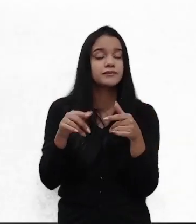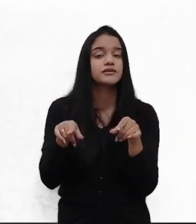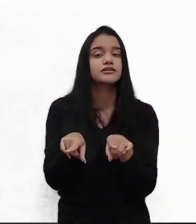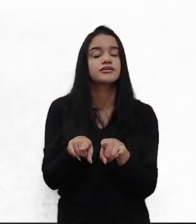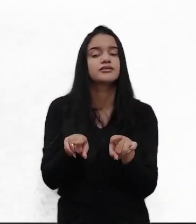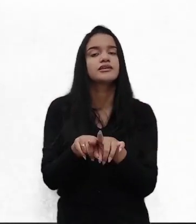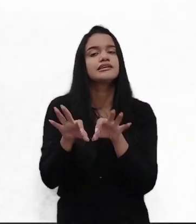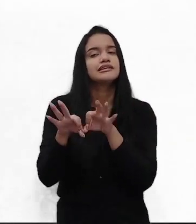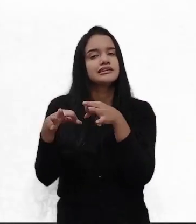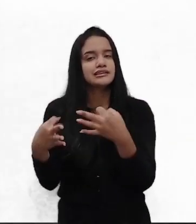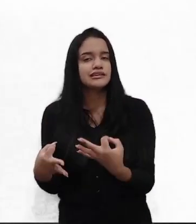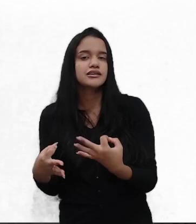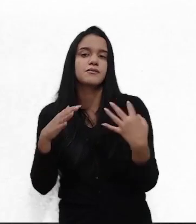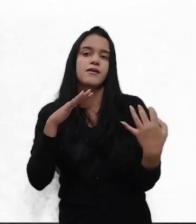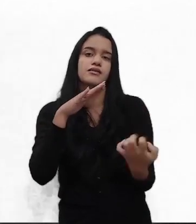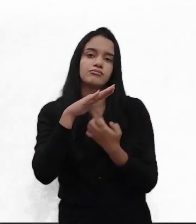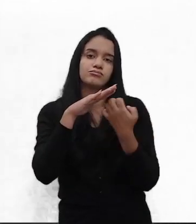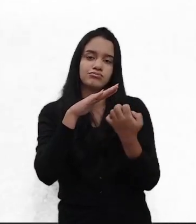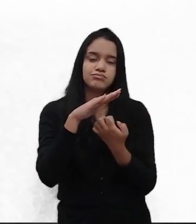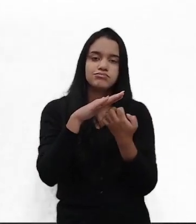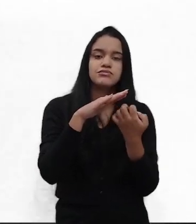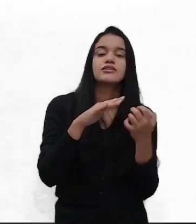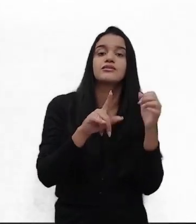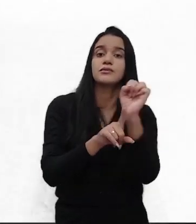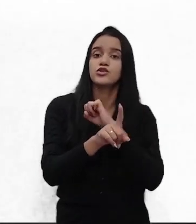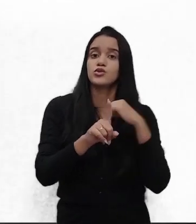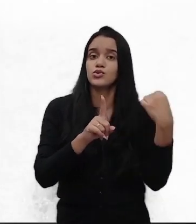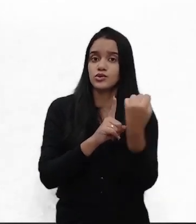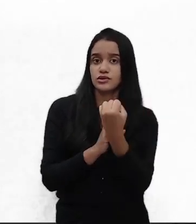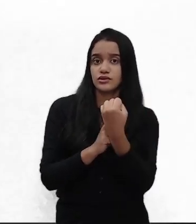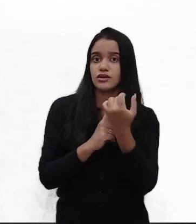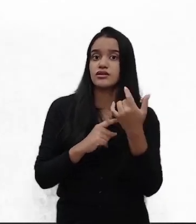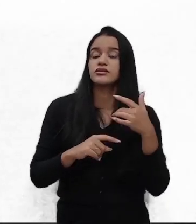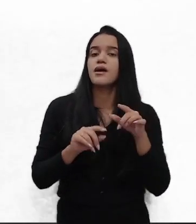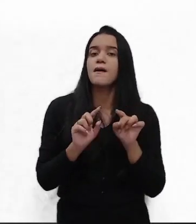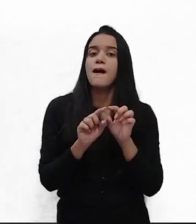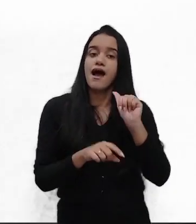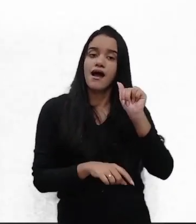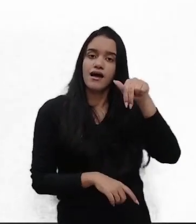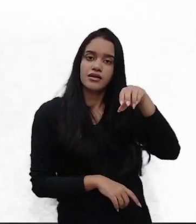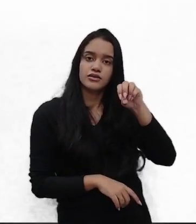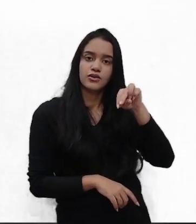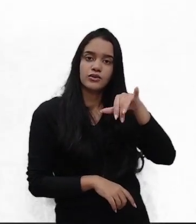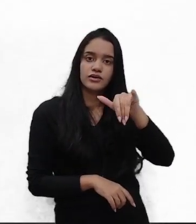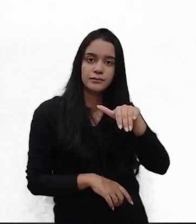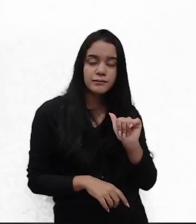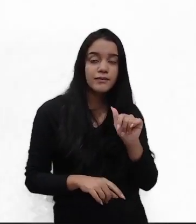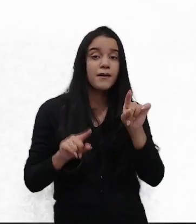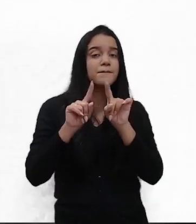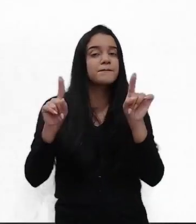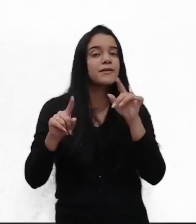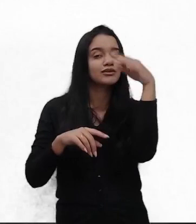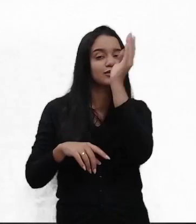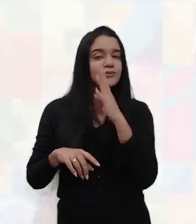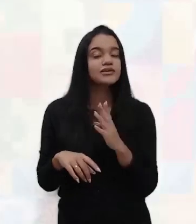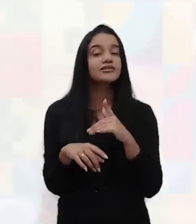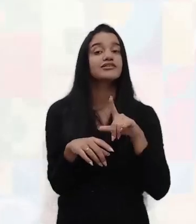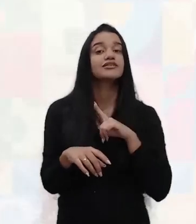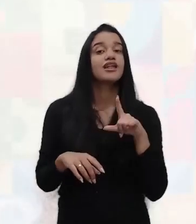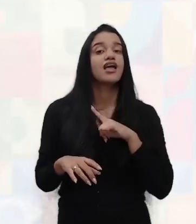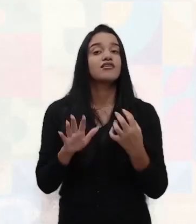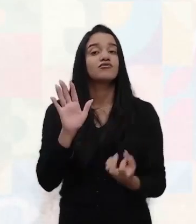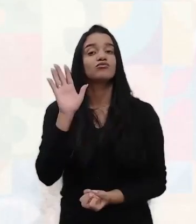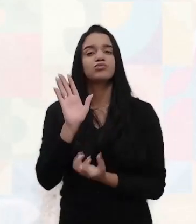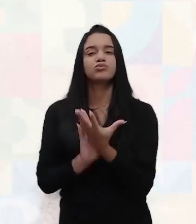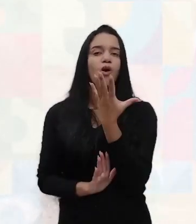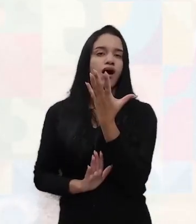Simples, Sociedade Empresária Limitada e Sociedade Anônima, tá? Mas no Brasil, depois da criação do MEI, houve uma explosão de